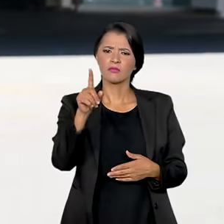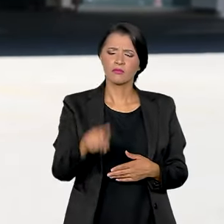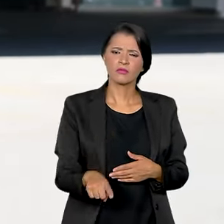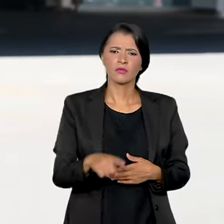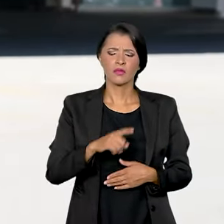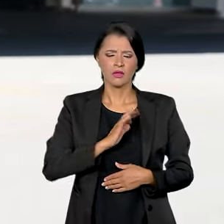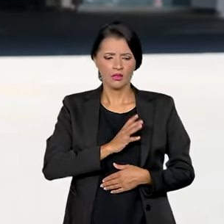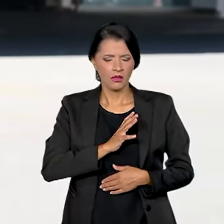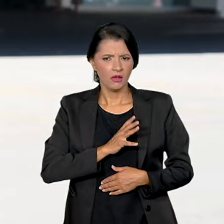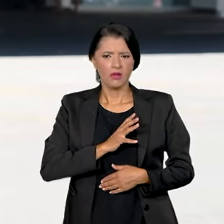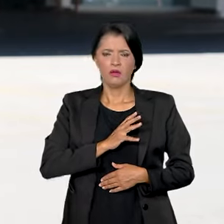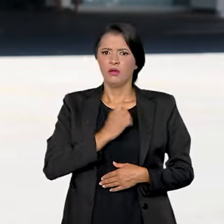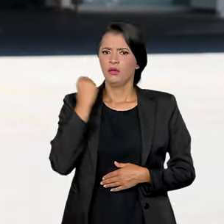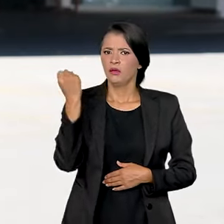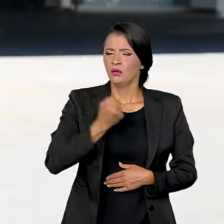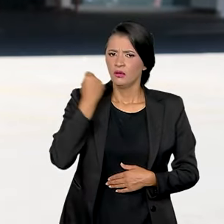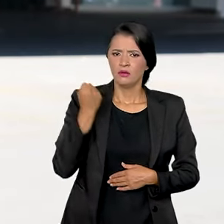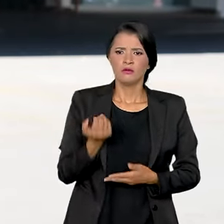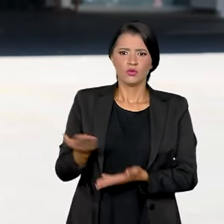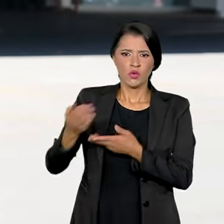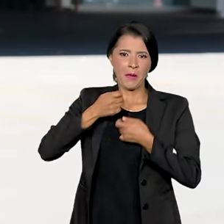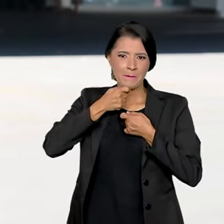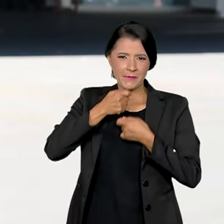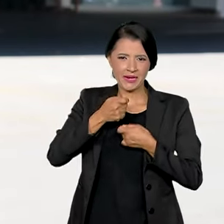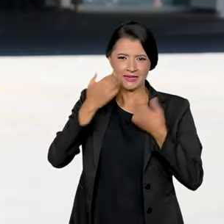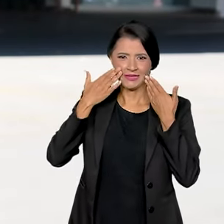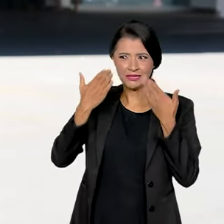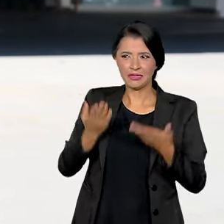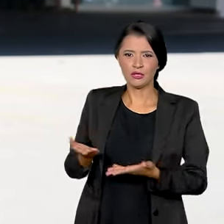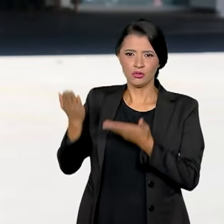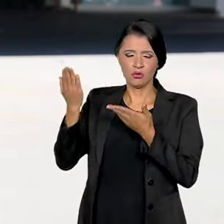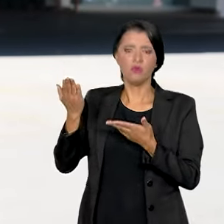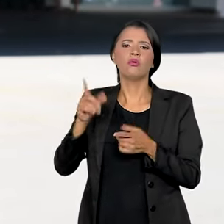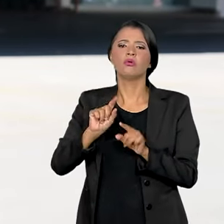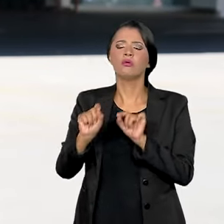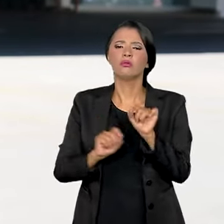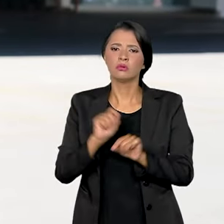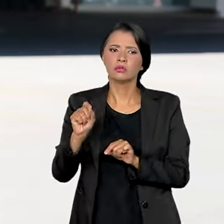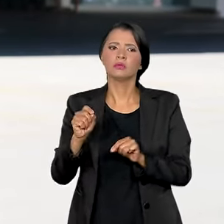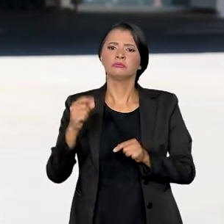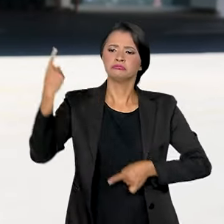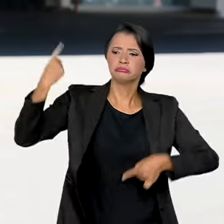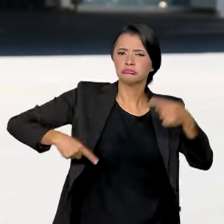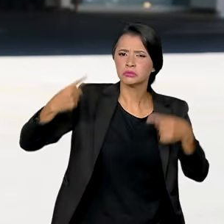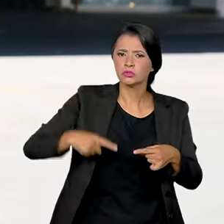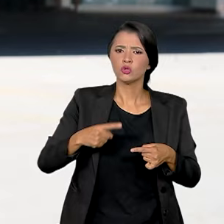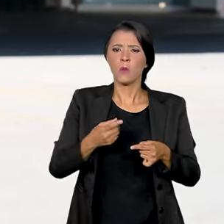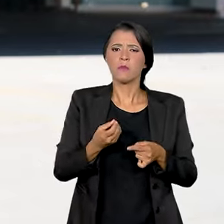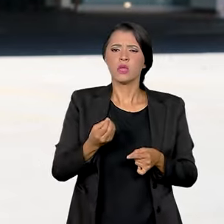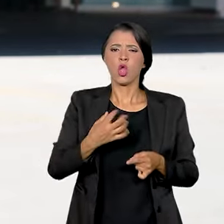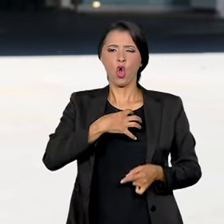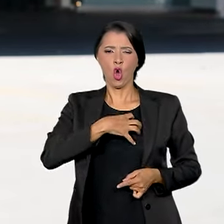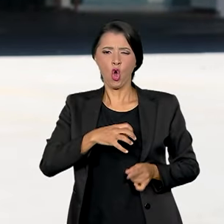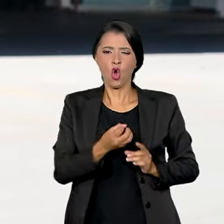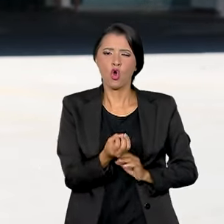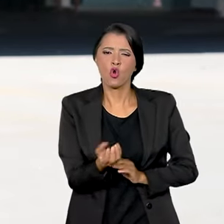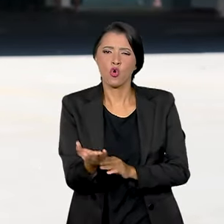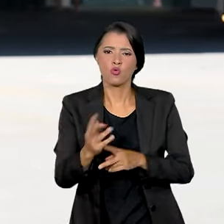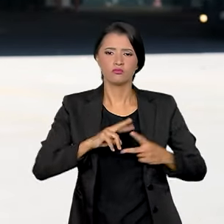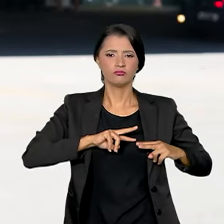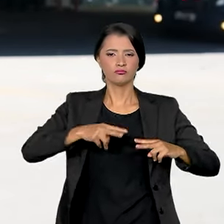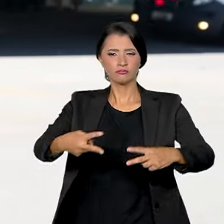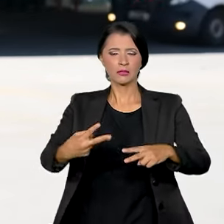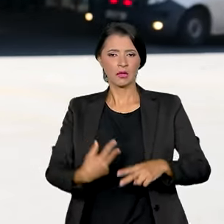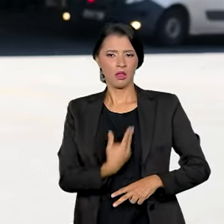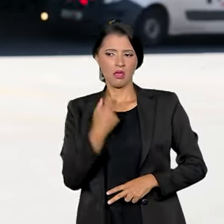insuficiência cardíaca grave no apresentador Fausto Silva reacendeu o debate sobre doação de órgãos no Brasil. O